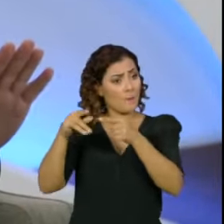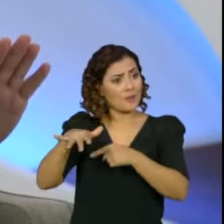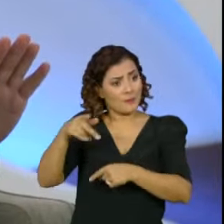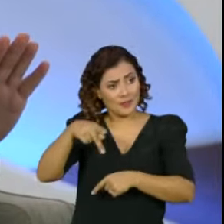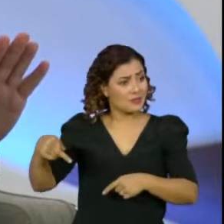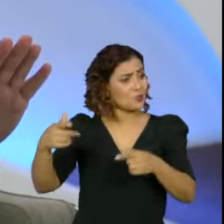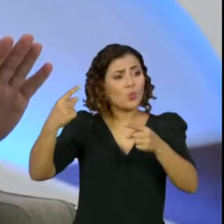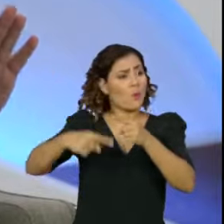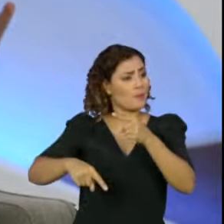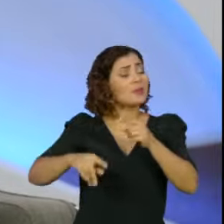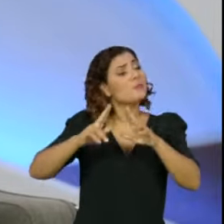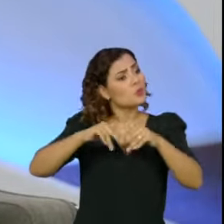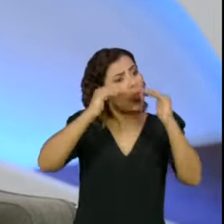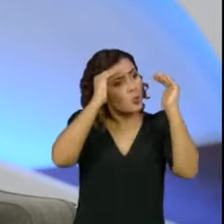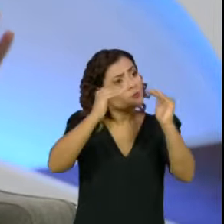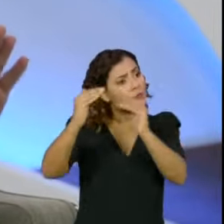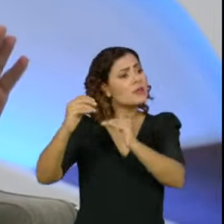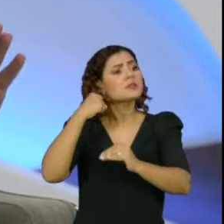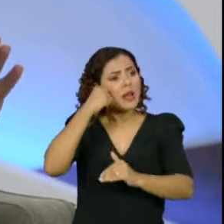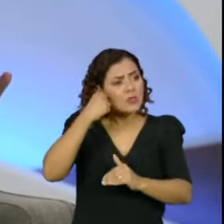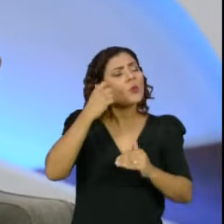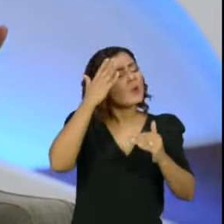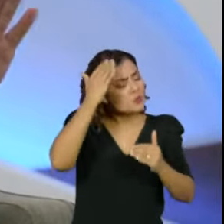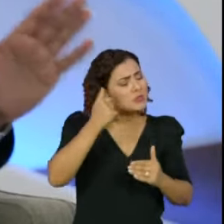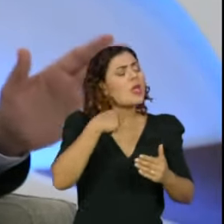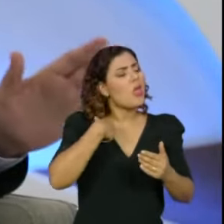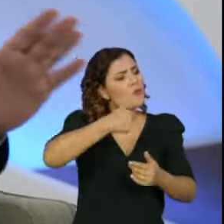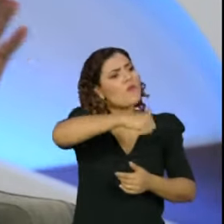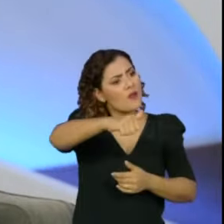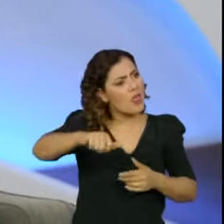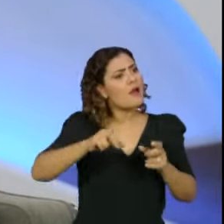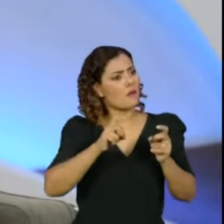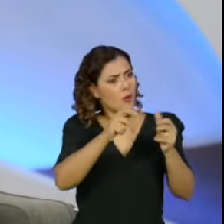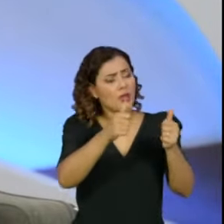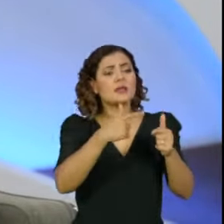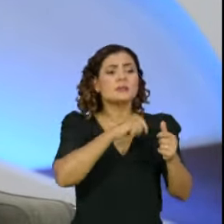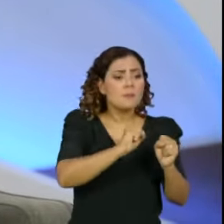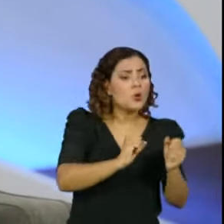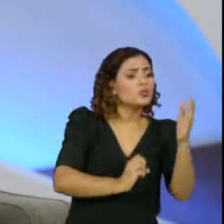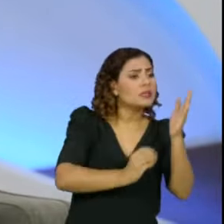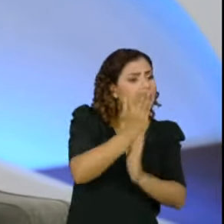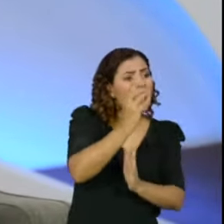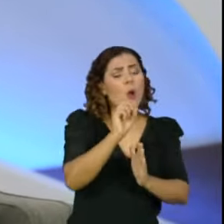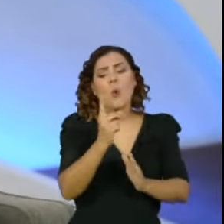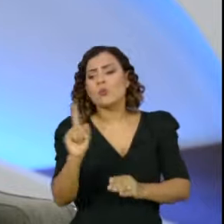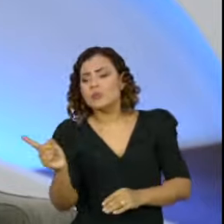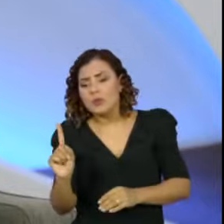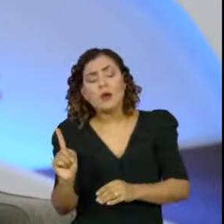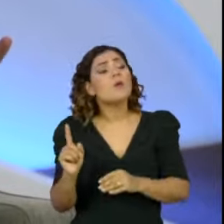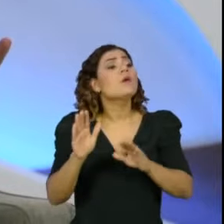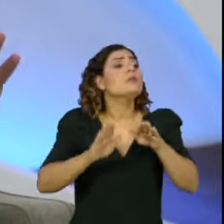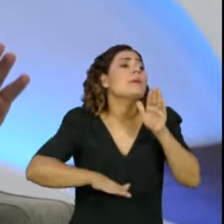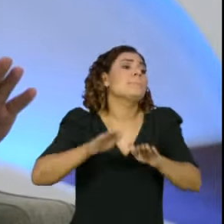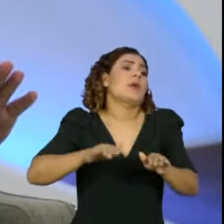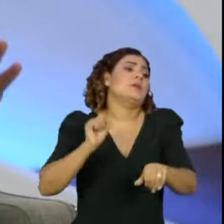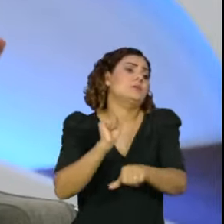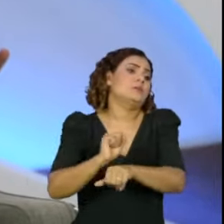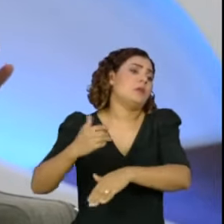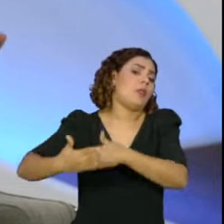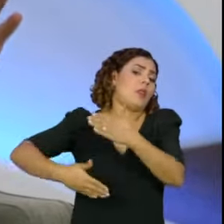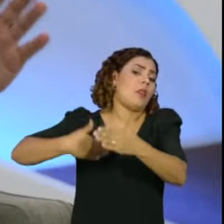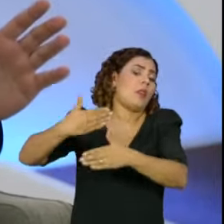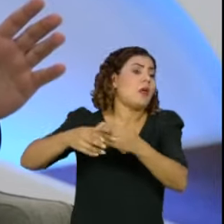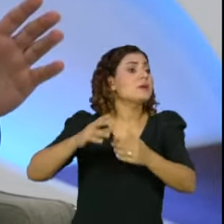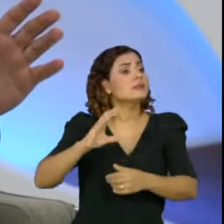respeito a iniciativa dos senadores, eu avaliarei, pode ser criada ou não pode ser criada, isso tudo vai depender do andamento disso, nós vamos dar